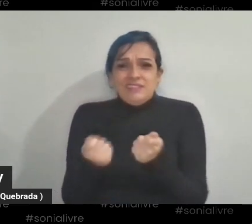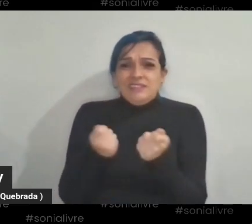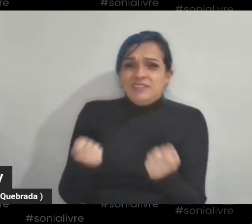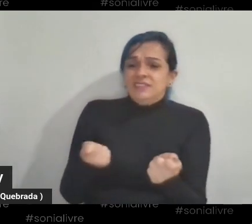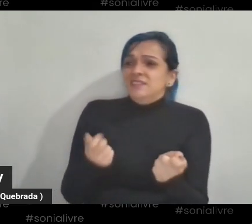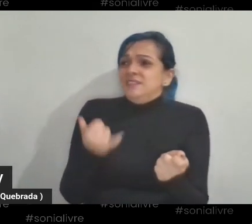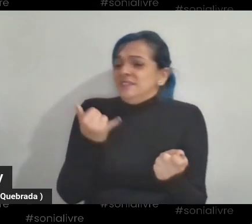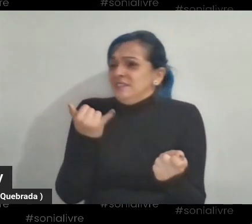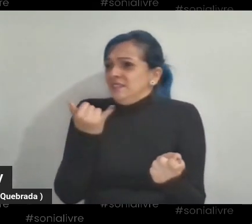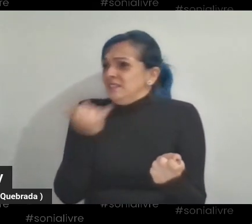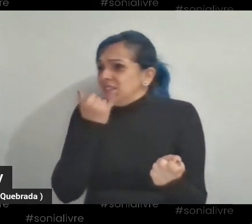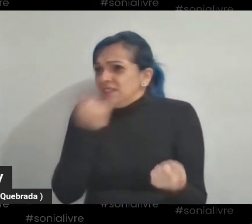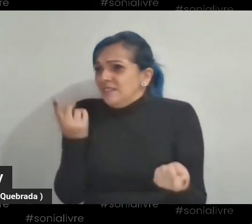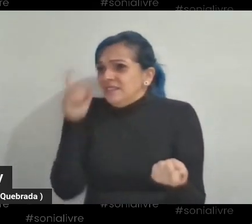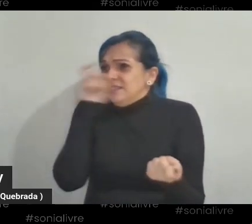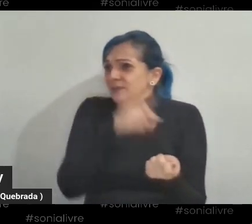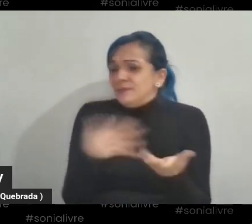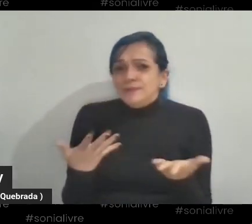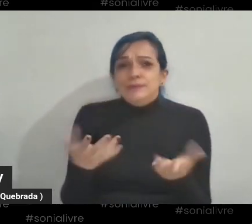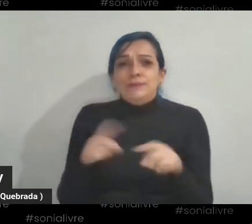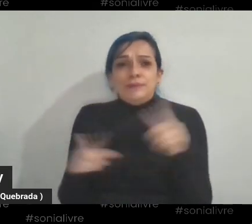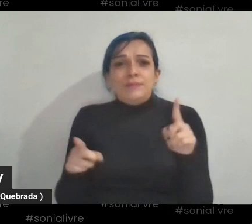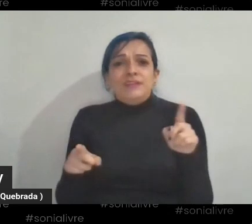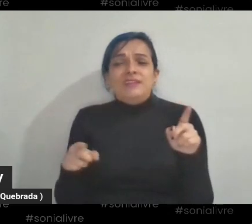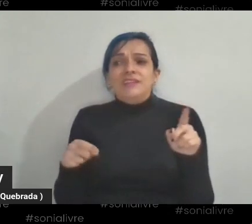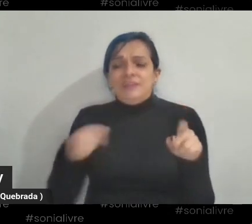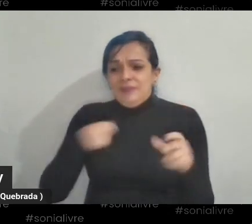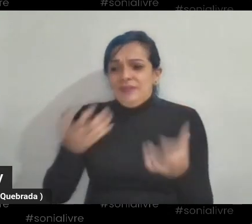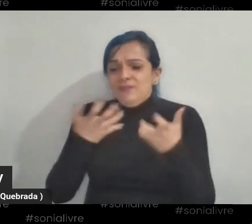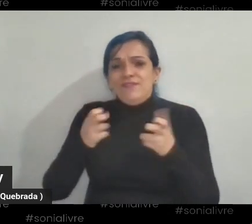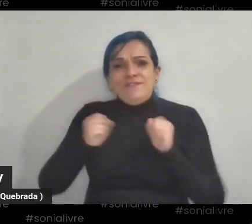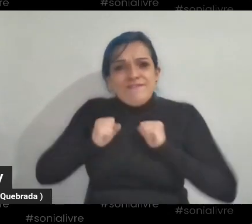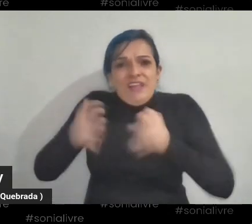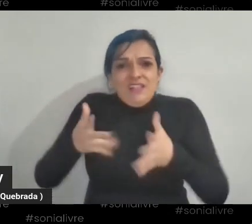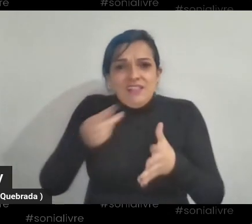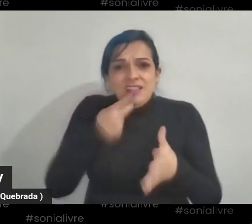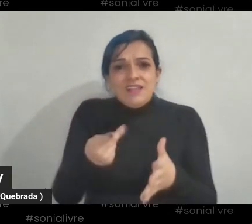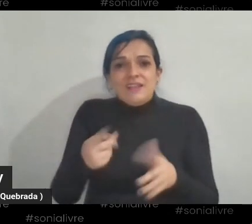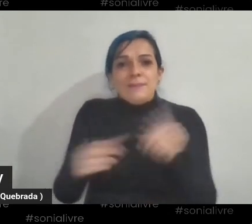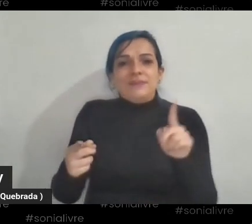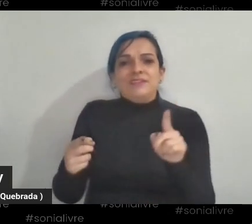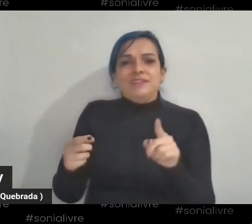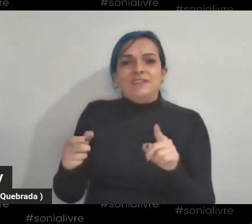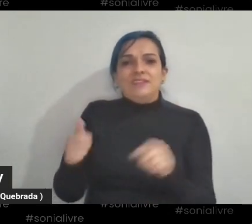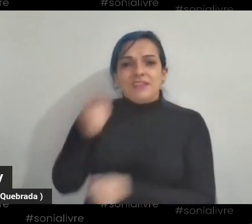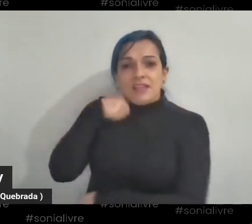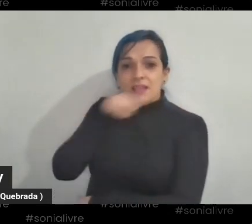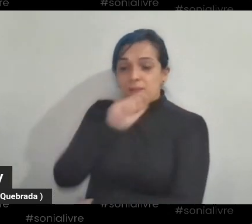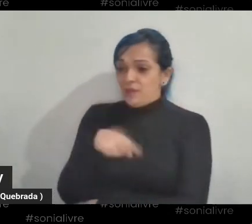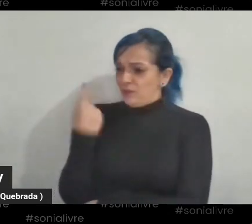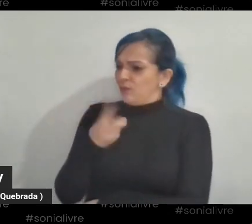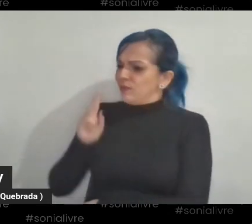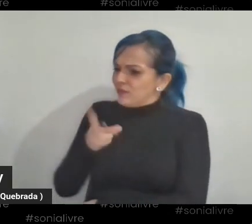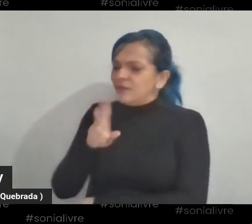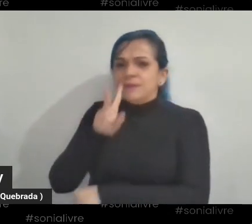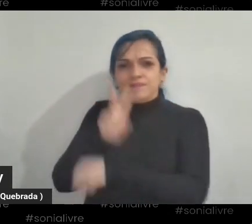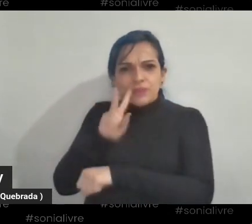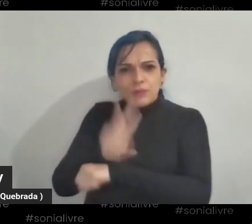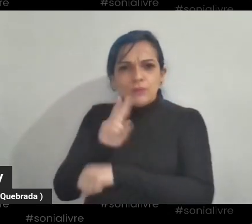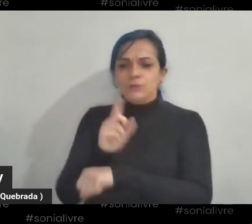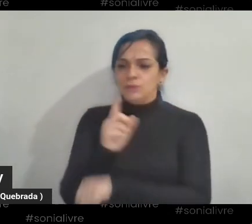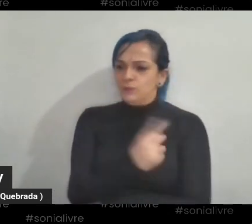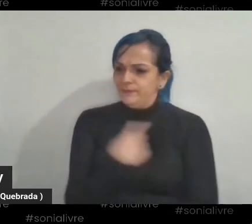você quer falar tudo o que você acha que você pensa. Mas a nossa mãe nunca deixou de cuidar de nós. Nós sempre